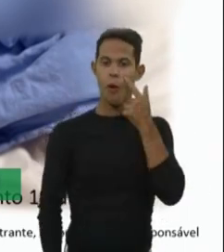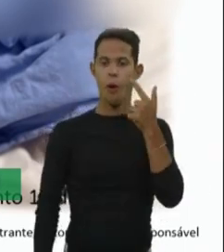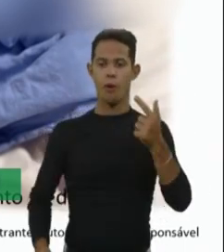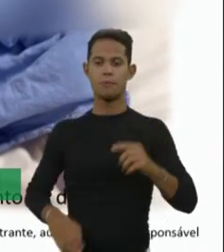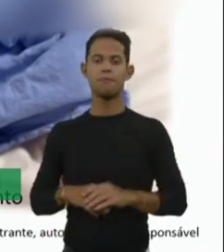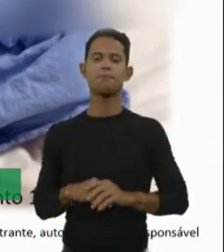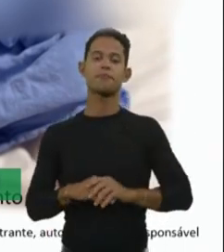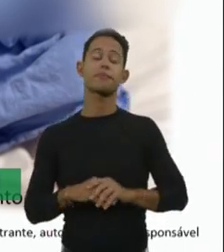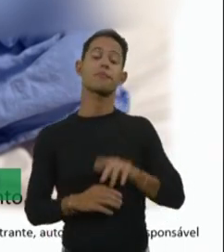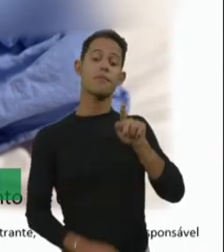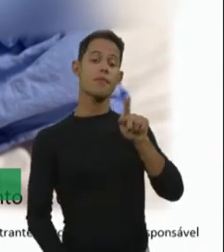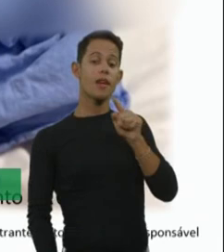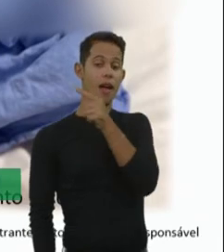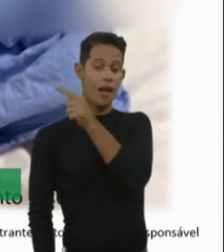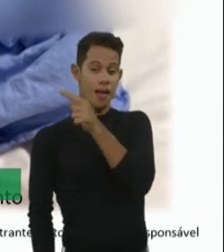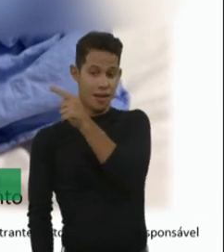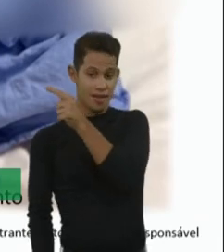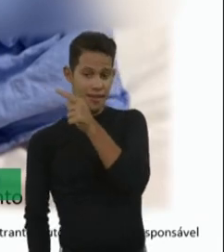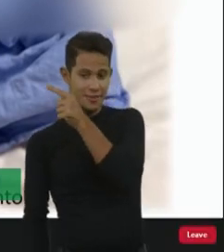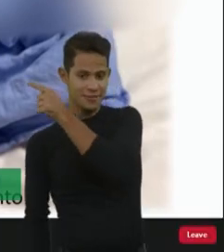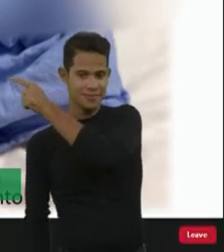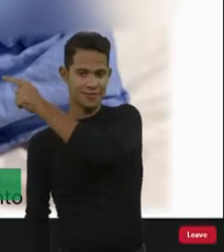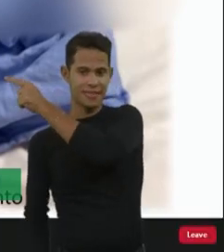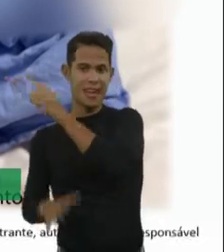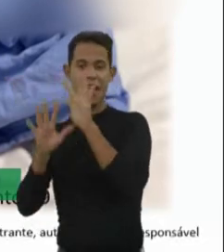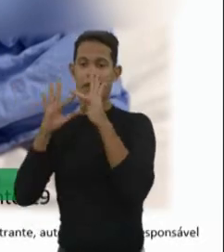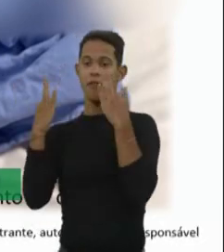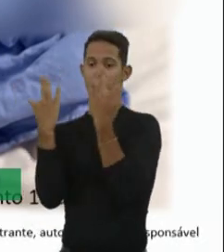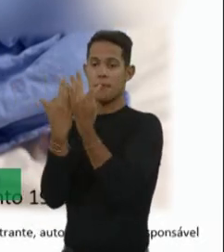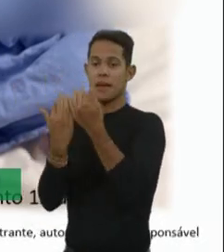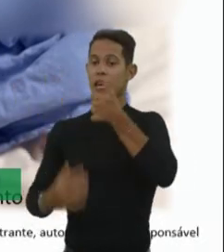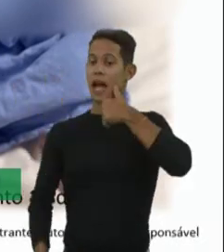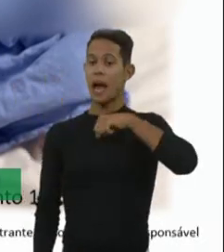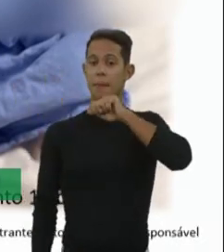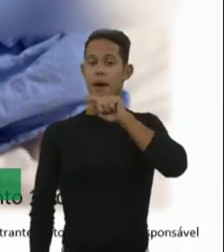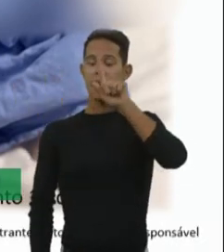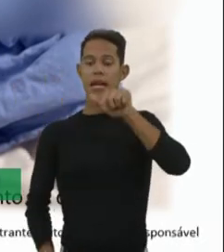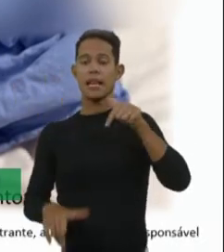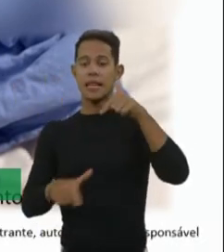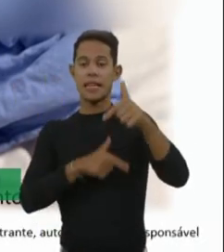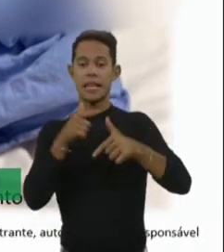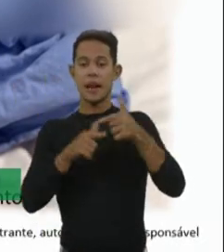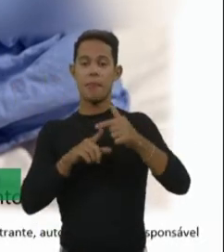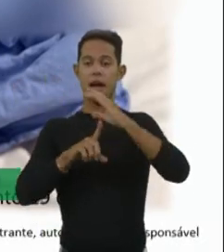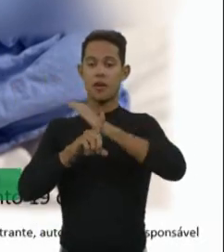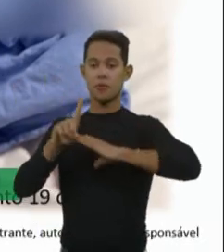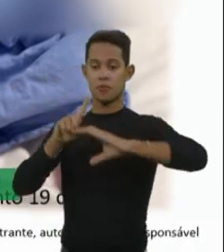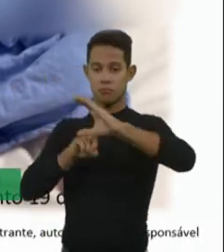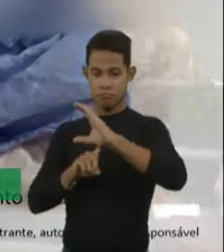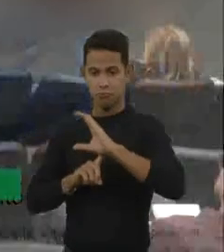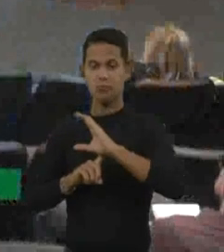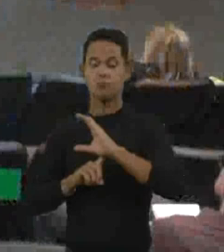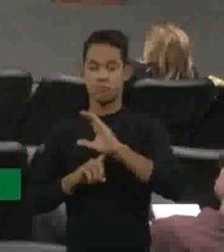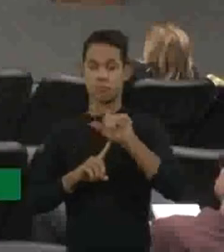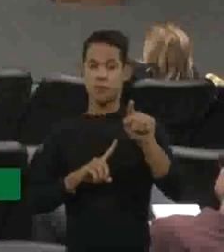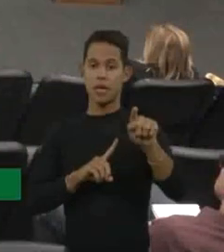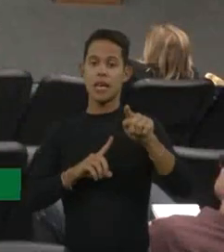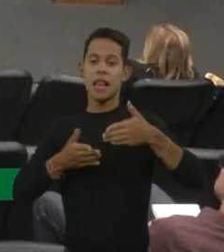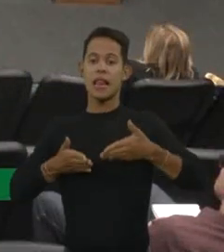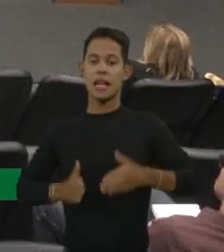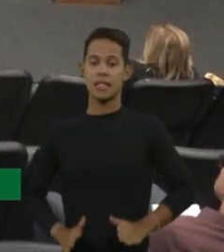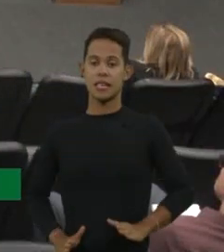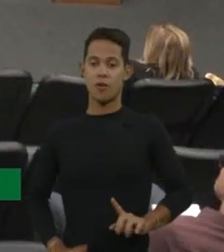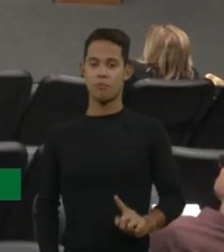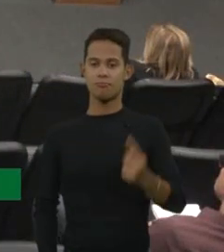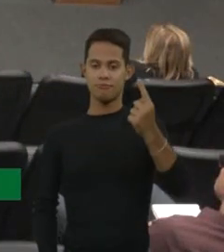essa família, ela é uma família, a mãe, ela é agente comunitária, então, e nasceu este, né, o primeiro filho.